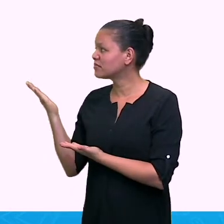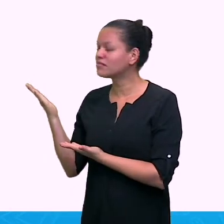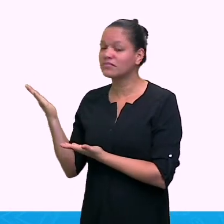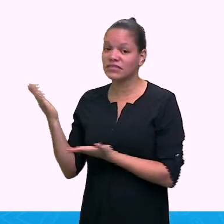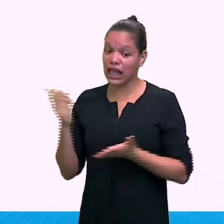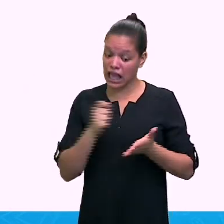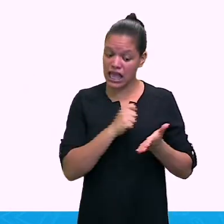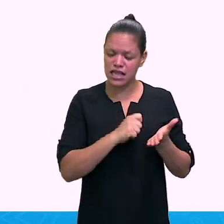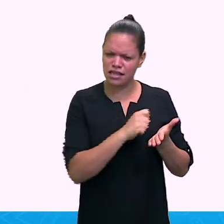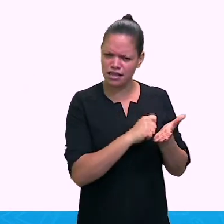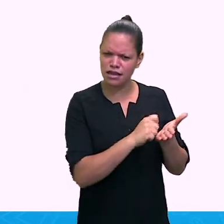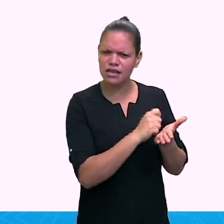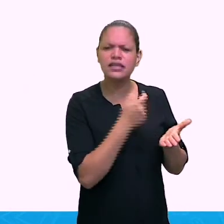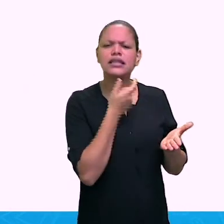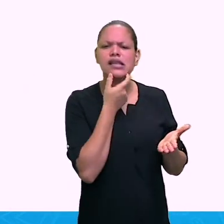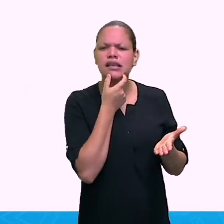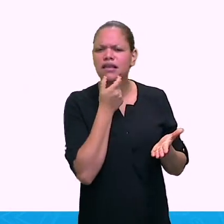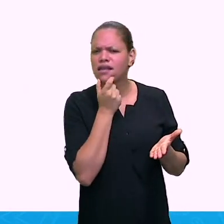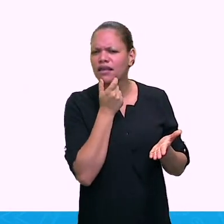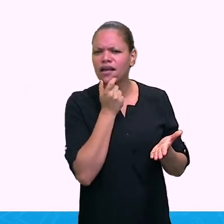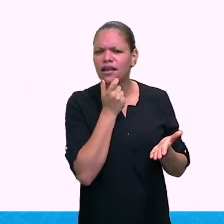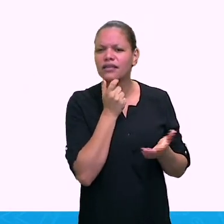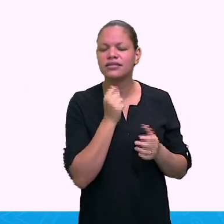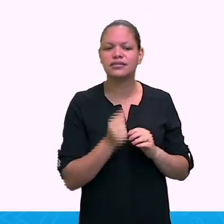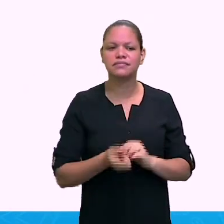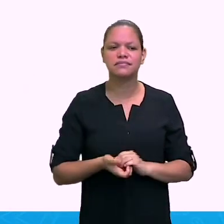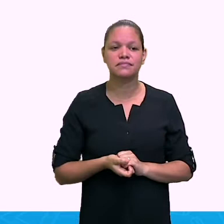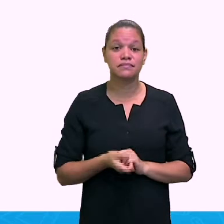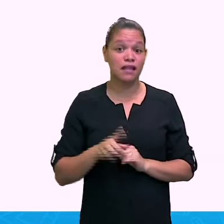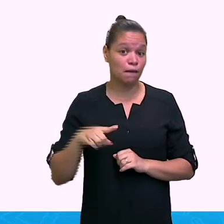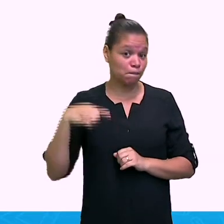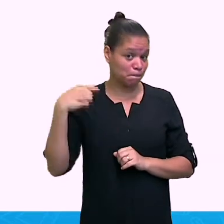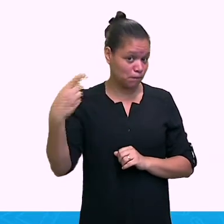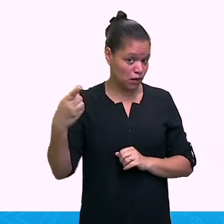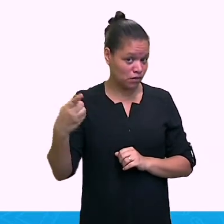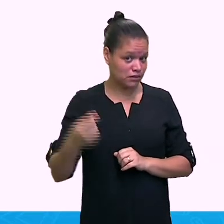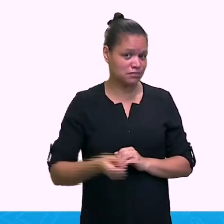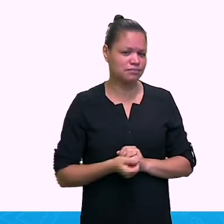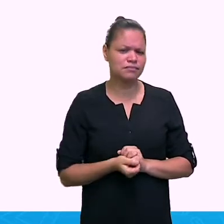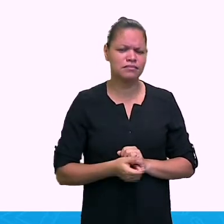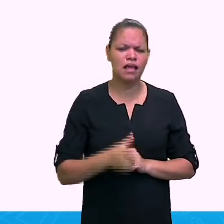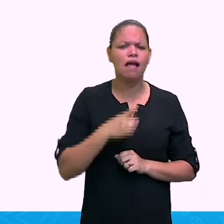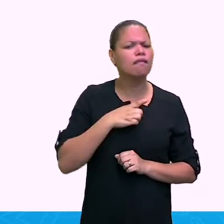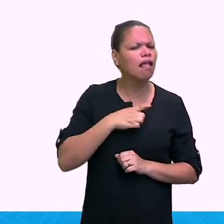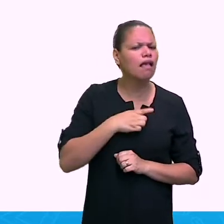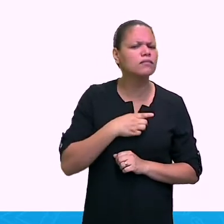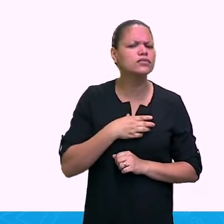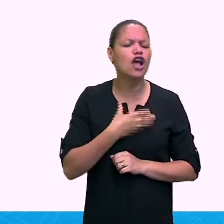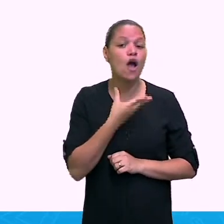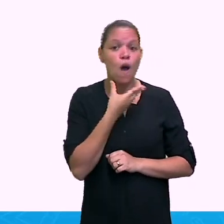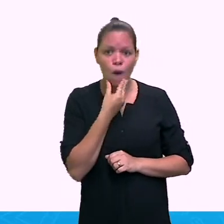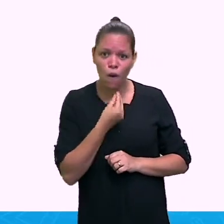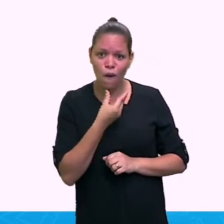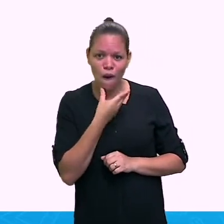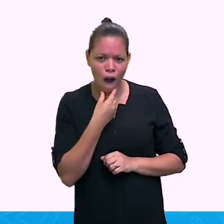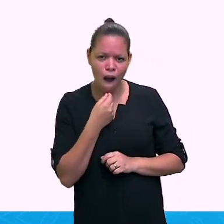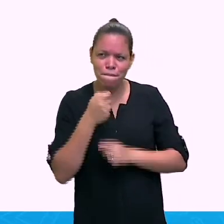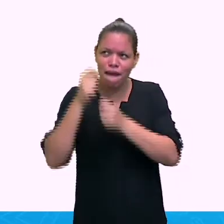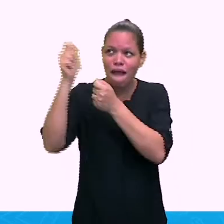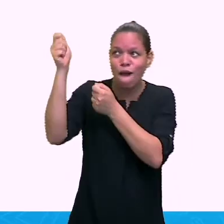Nós temos aqui um homem soltando pipa. Então, você pode dizer